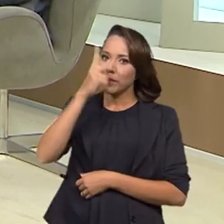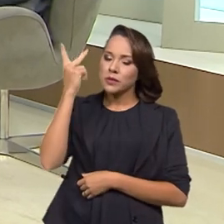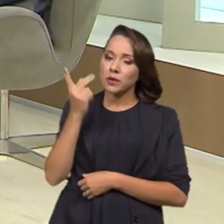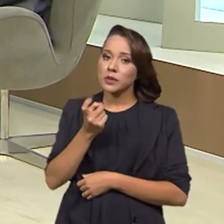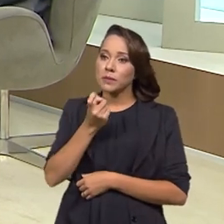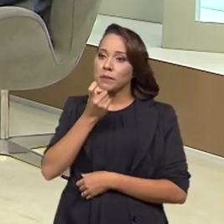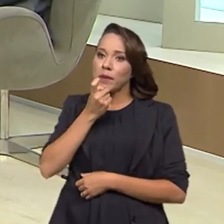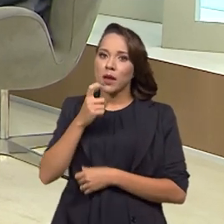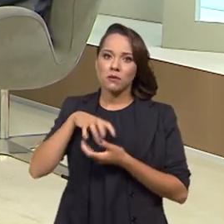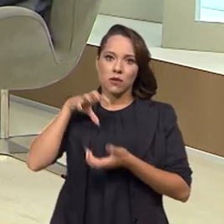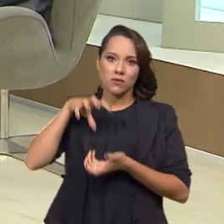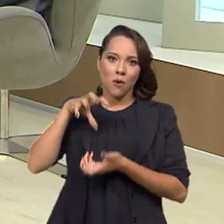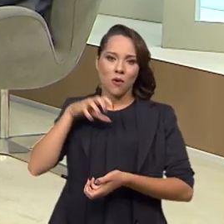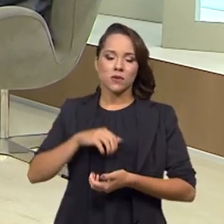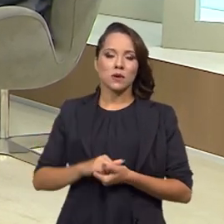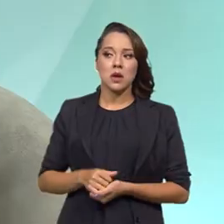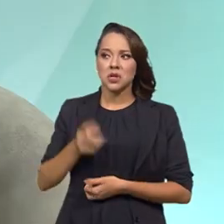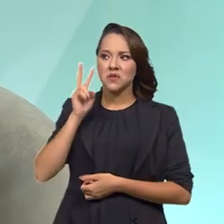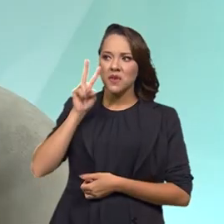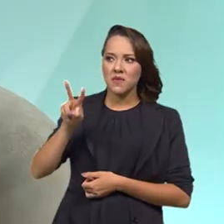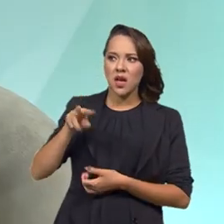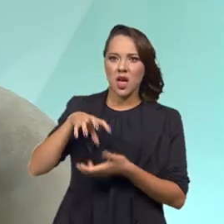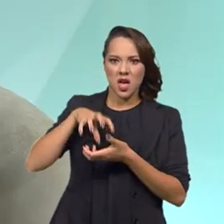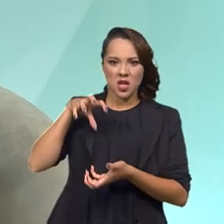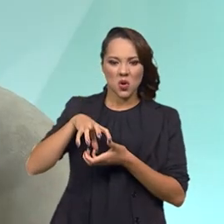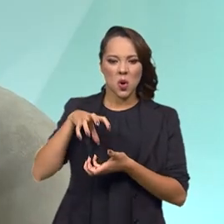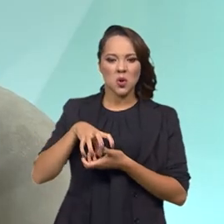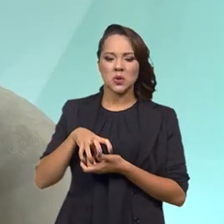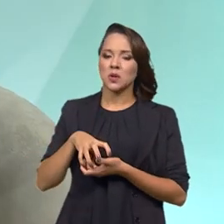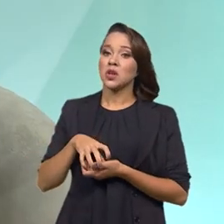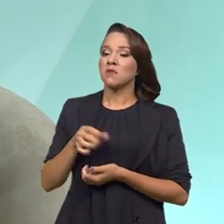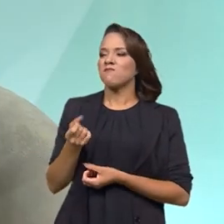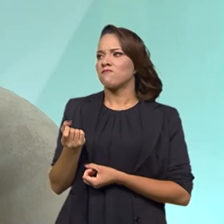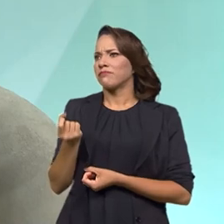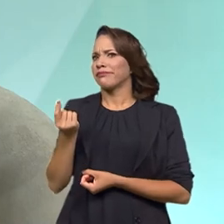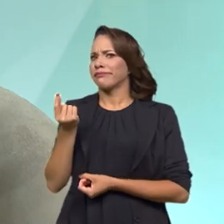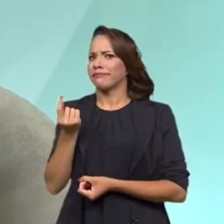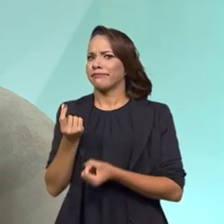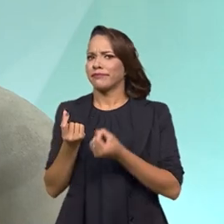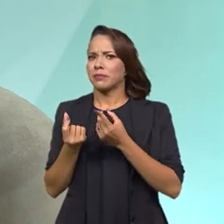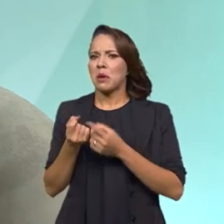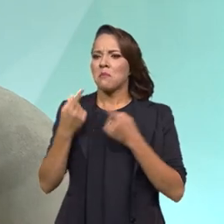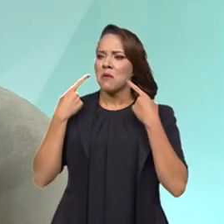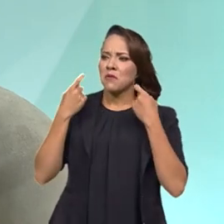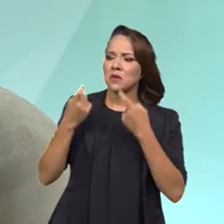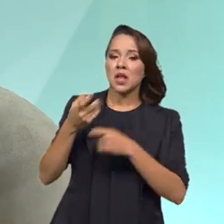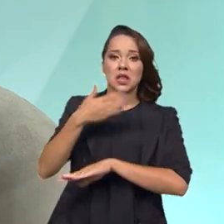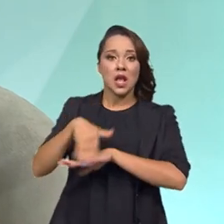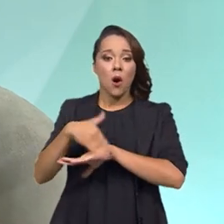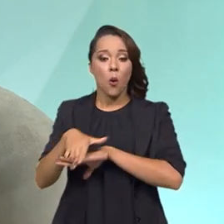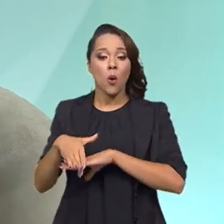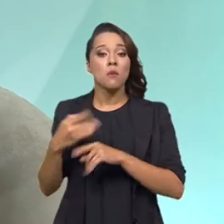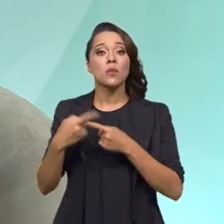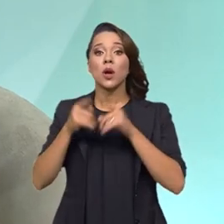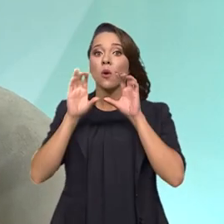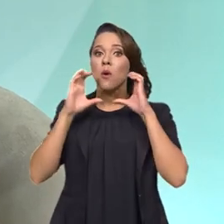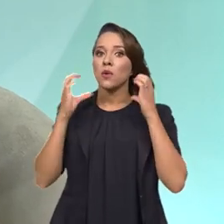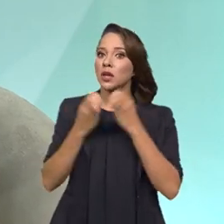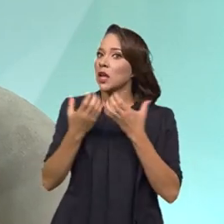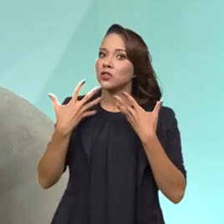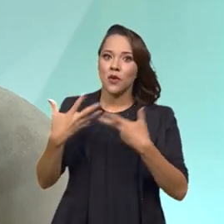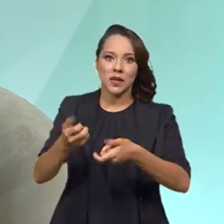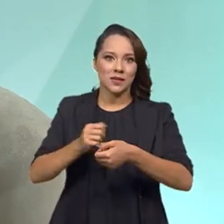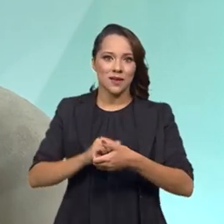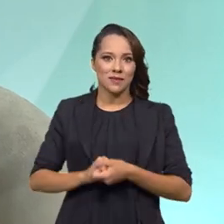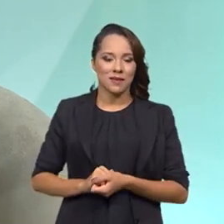próximas ao idoso. A gente não vai ver nenhum idoso, com raras exceções, sendo violentado na rua, porque a comunidade não deixa.